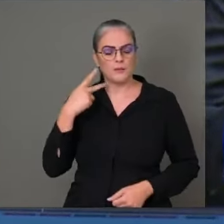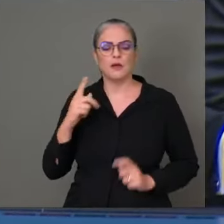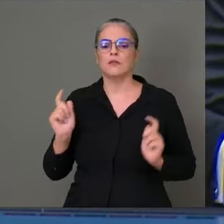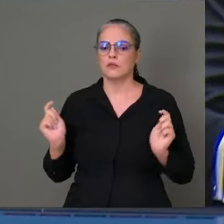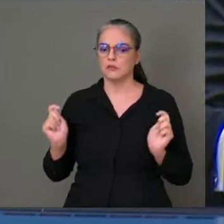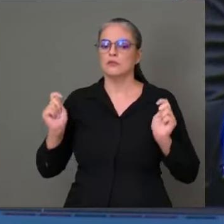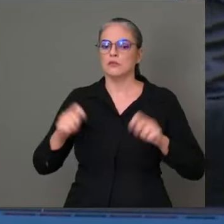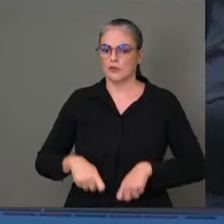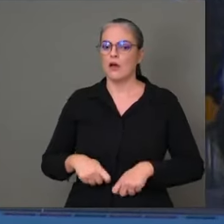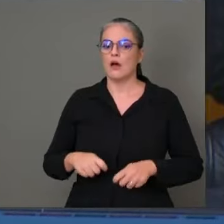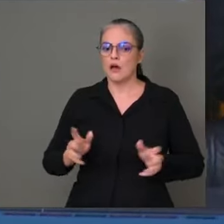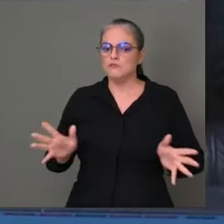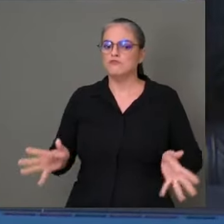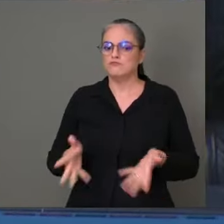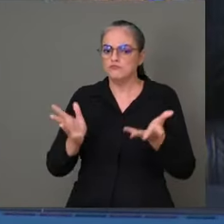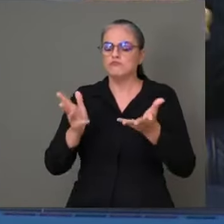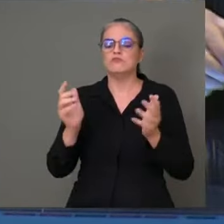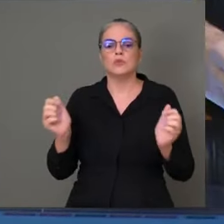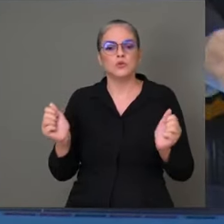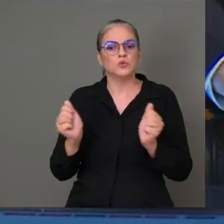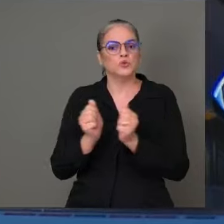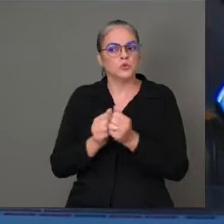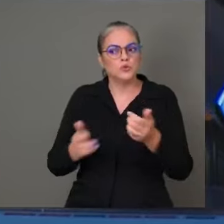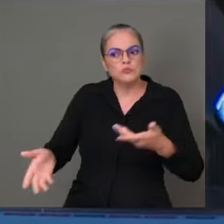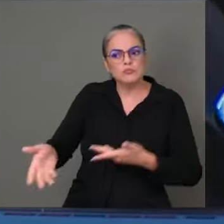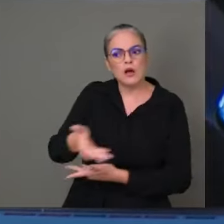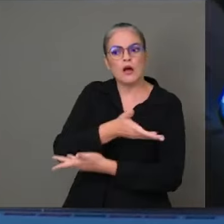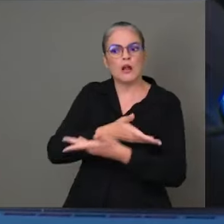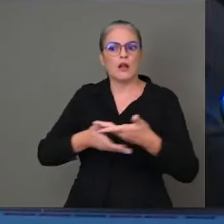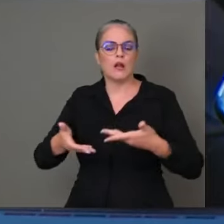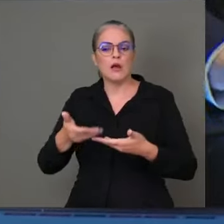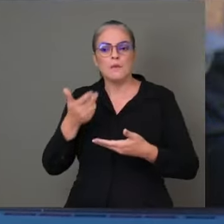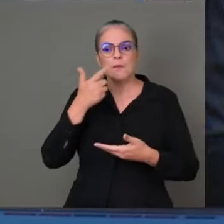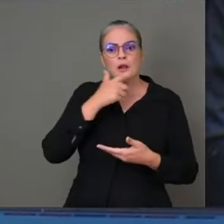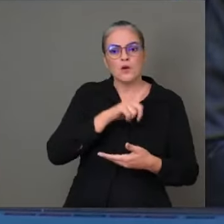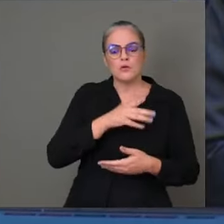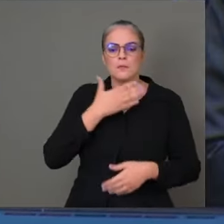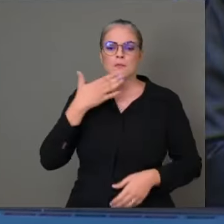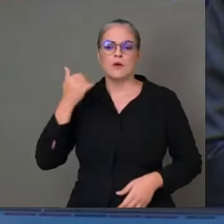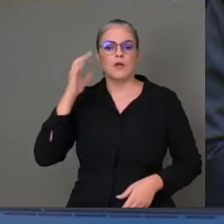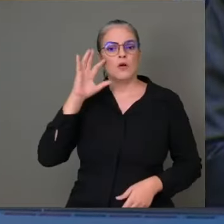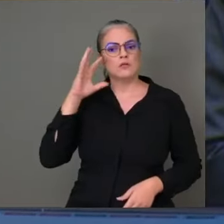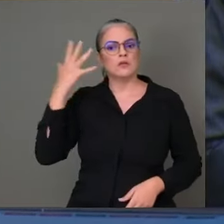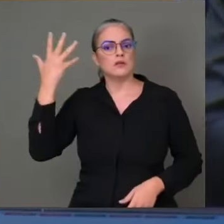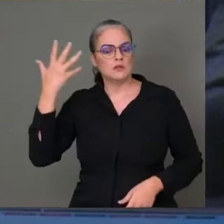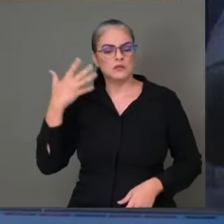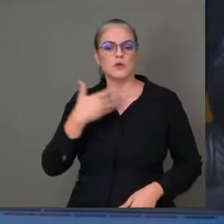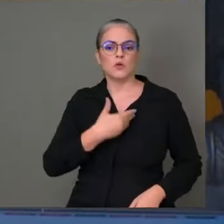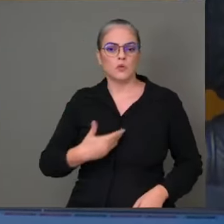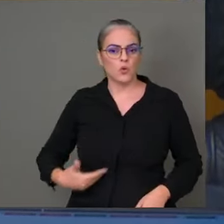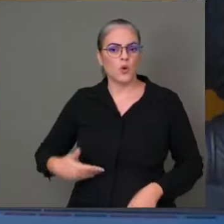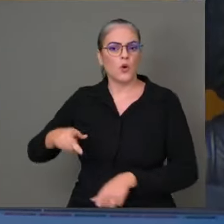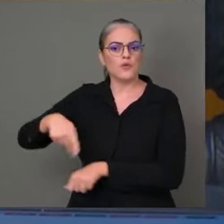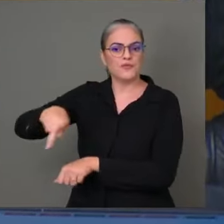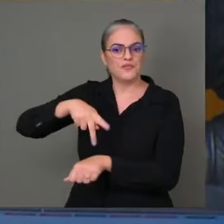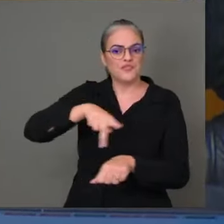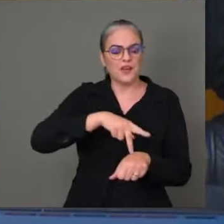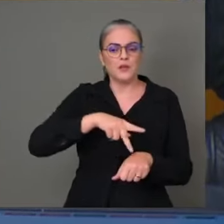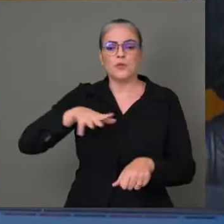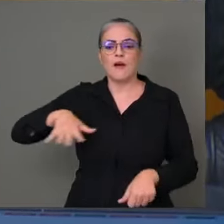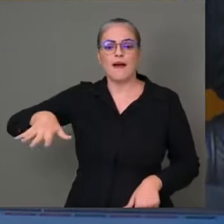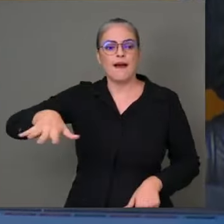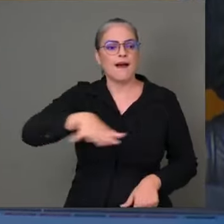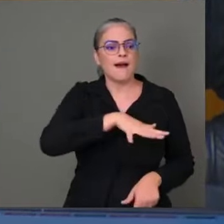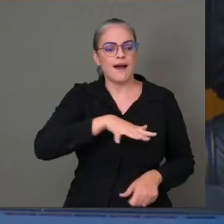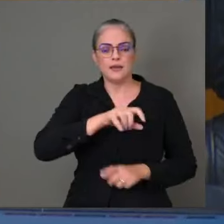fomentar a aproximação entre os processos decisórios governamentais e os diversos setores